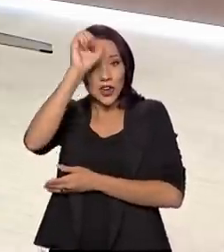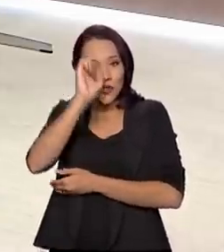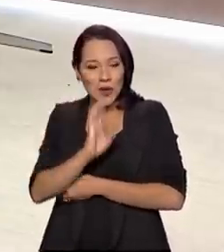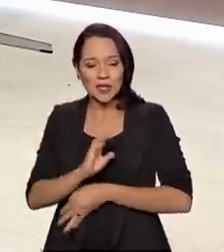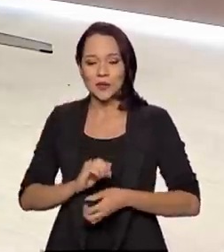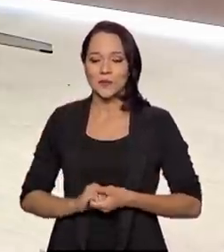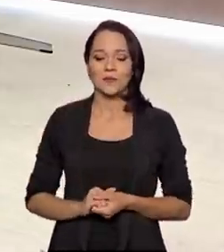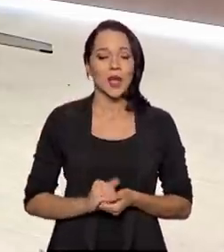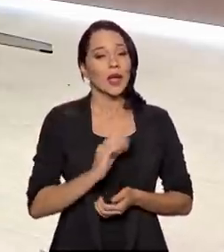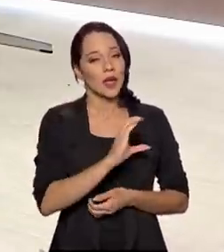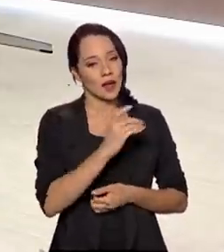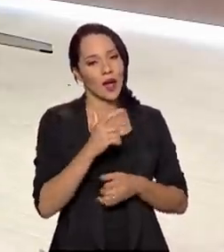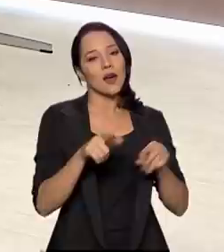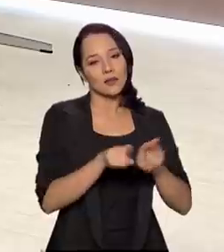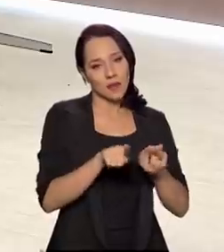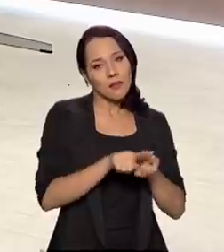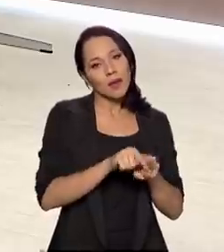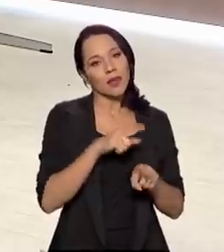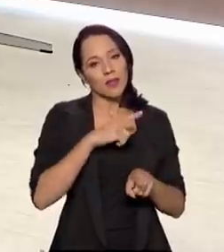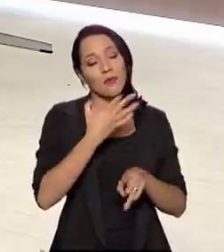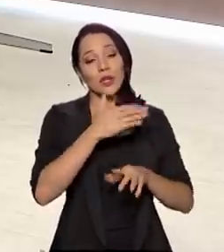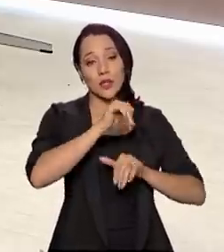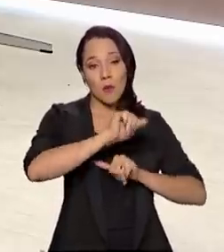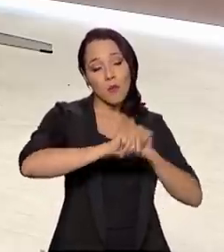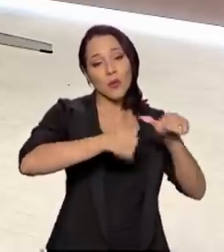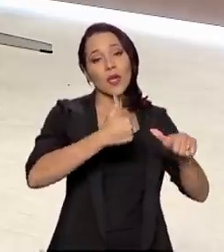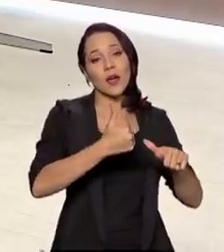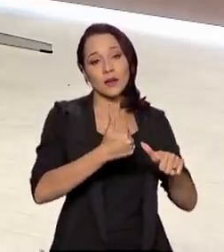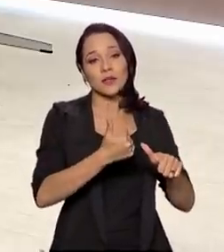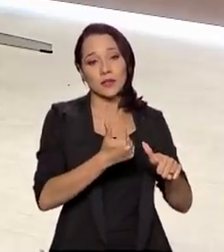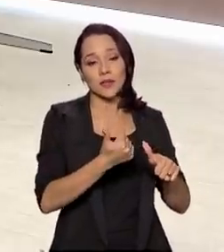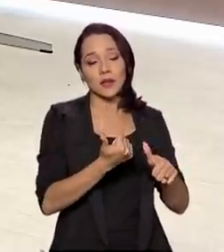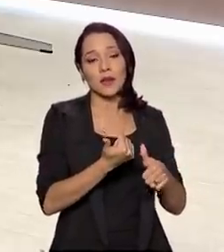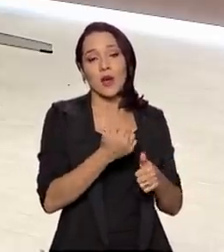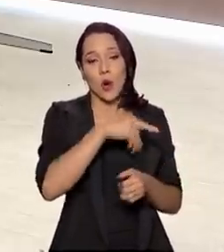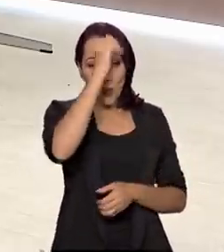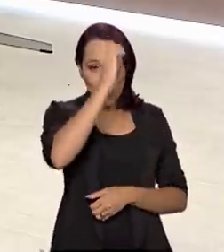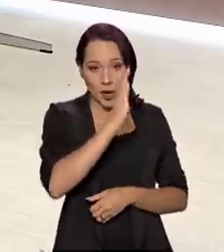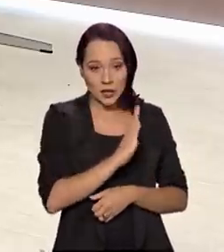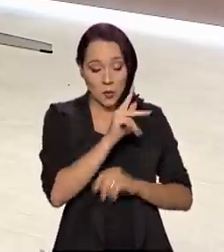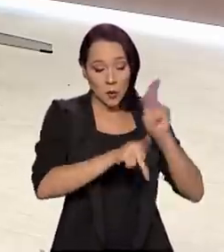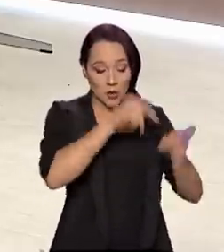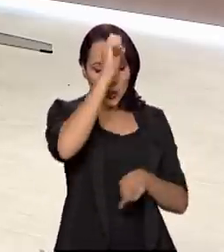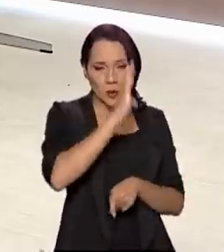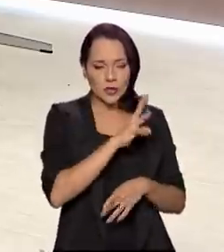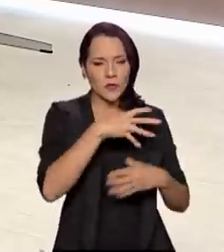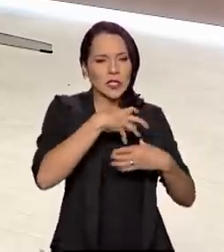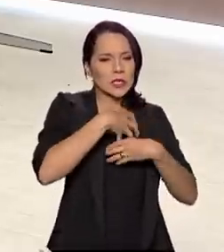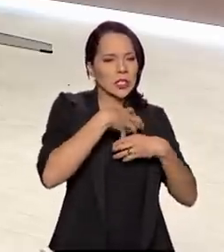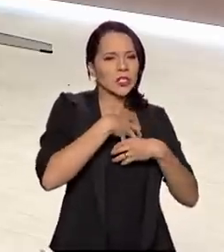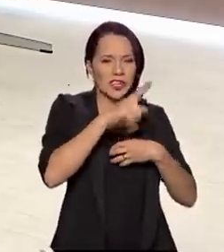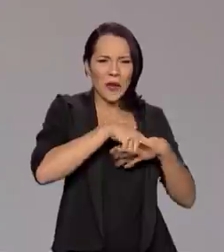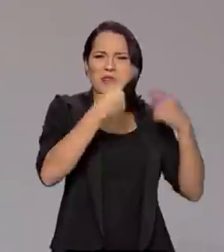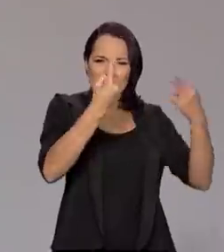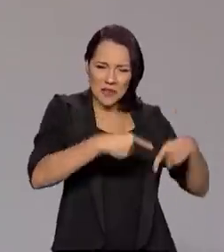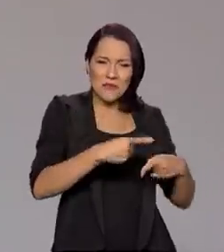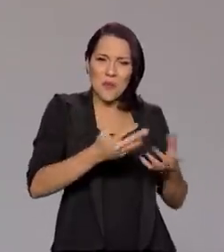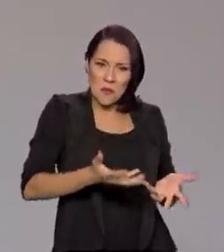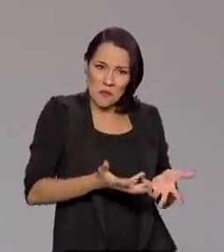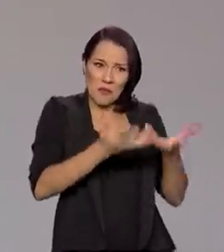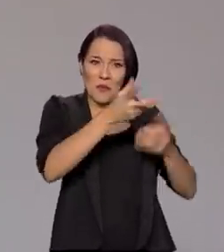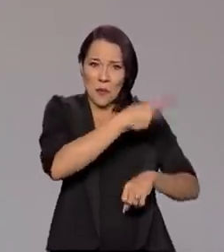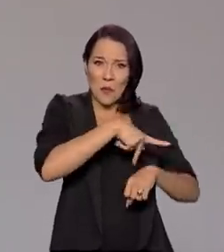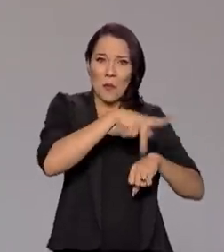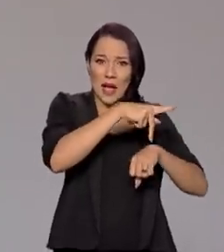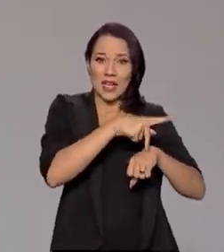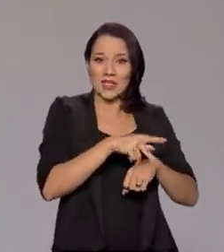E é claro que, também, com essa transformação, o brasileiro ali vai sentindo que é um desafio formar um país, não é uma